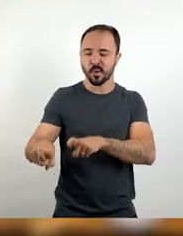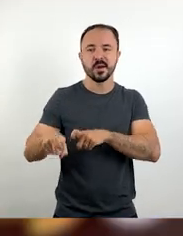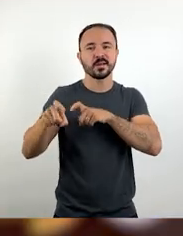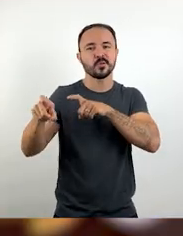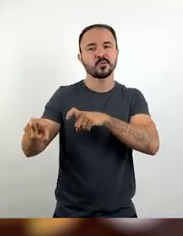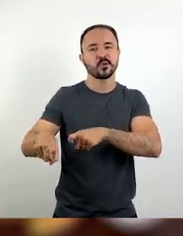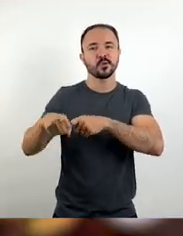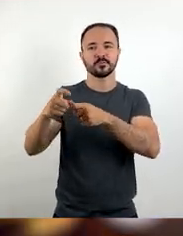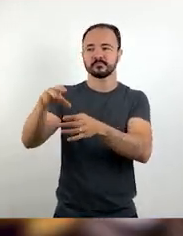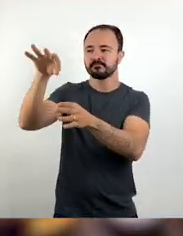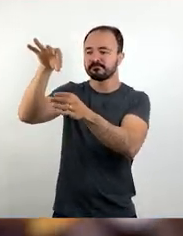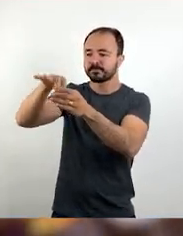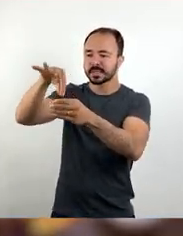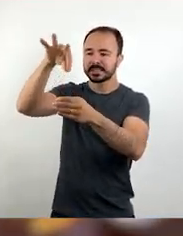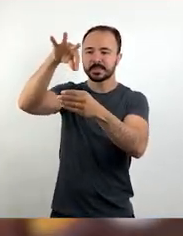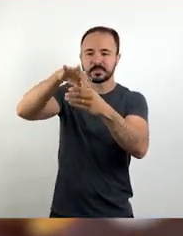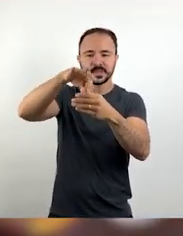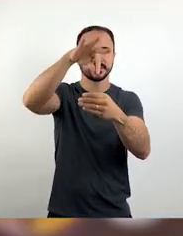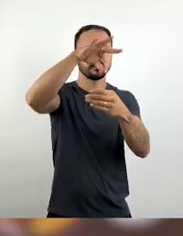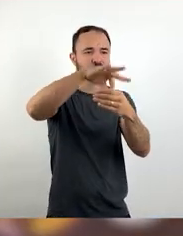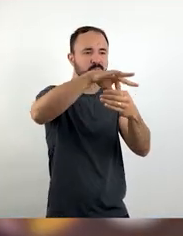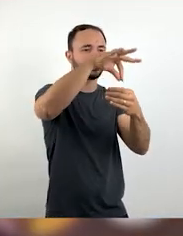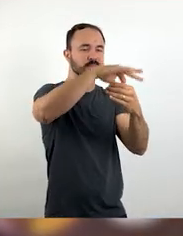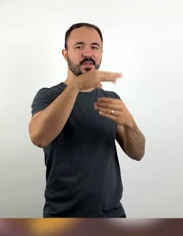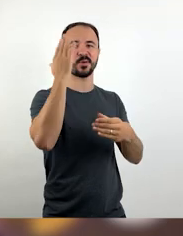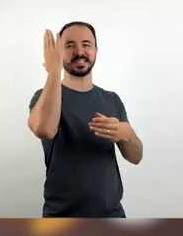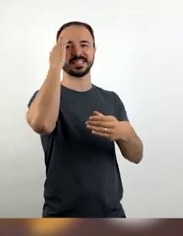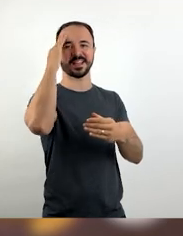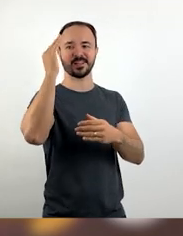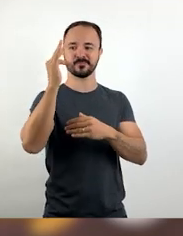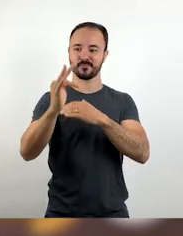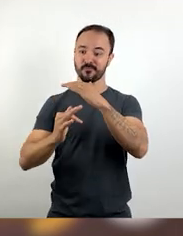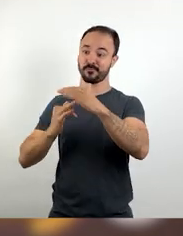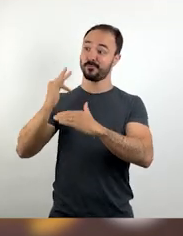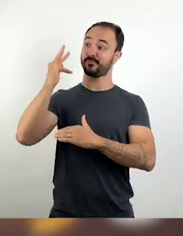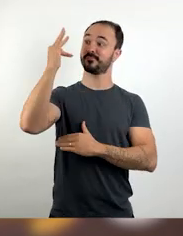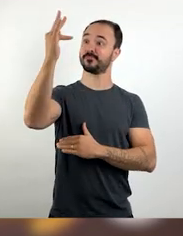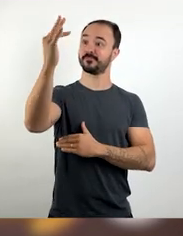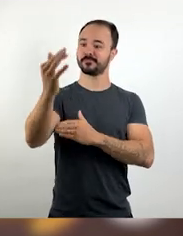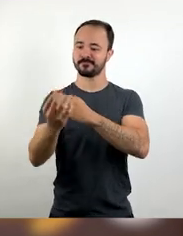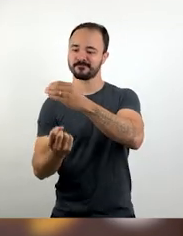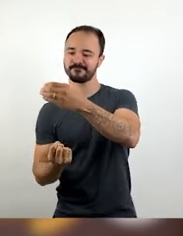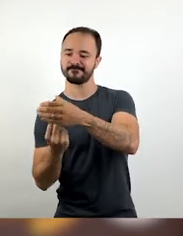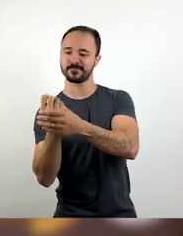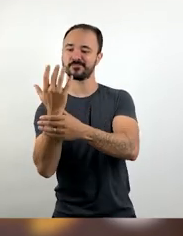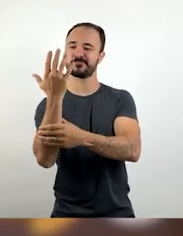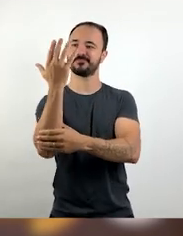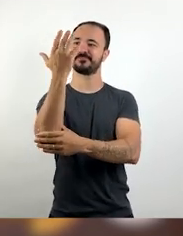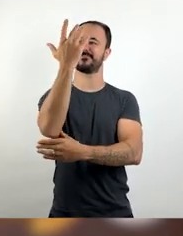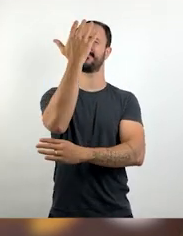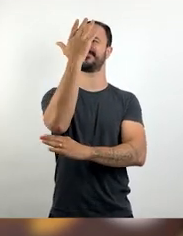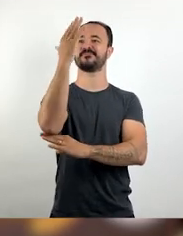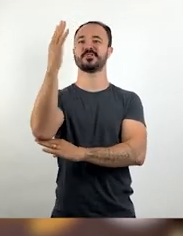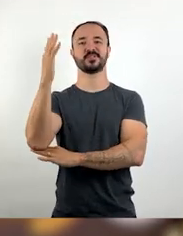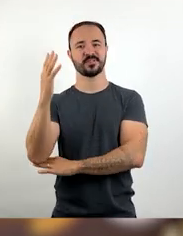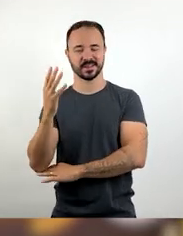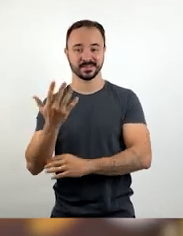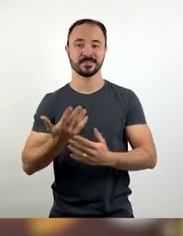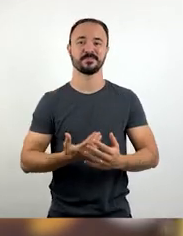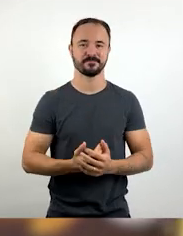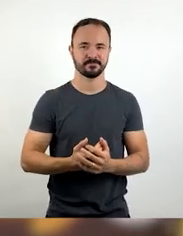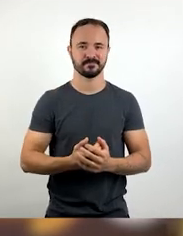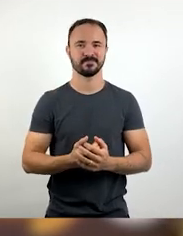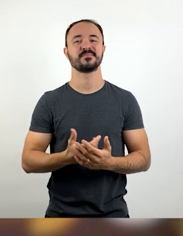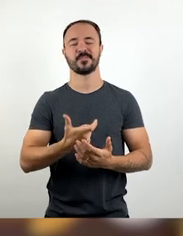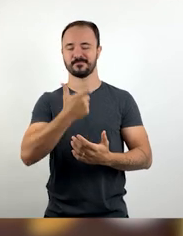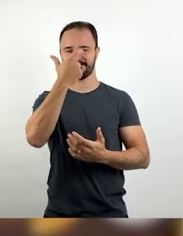sabendo que lá na frente nascerá um pé de amor, brotando para o infinito. Tenho fé e acredito na